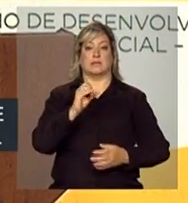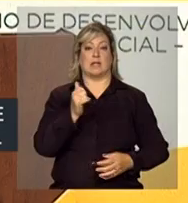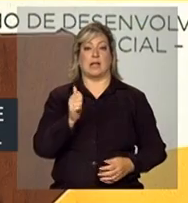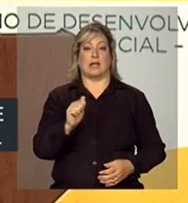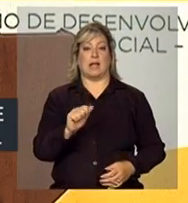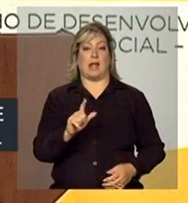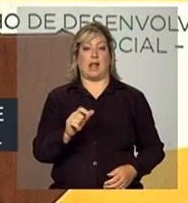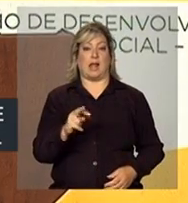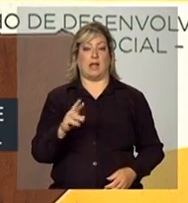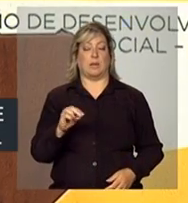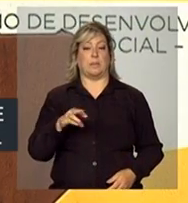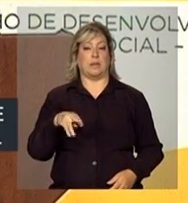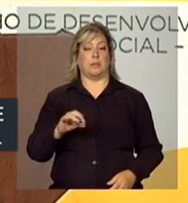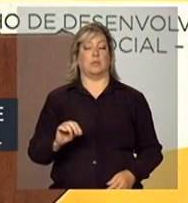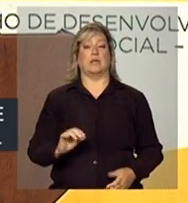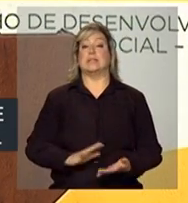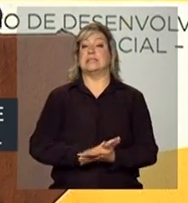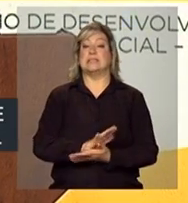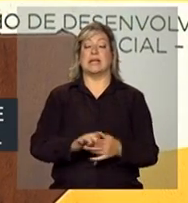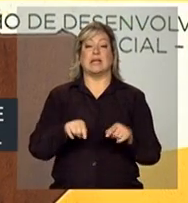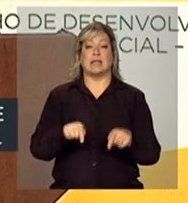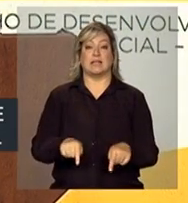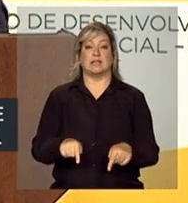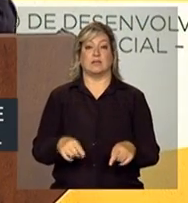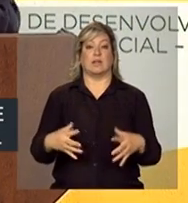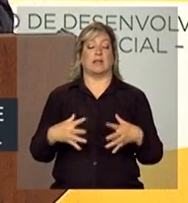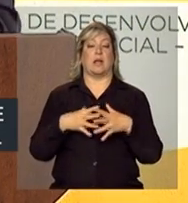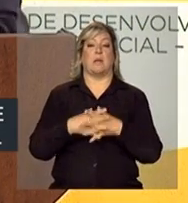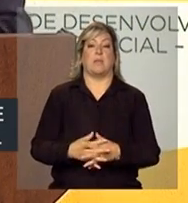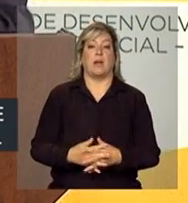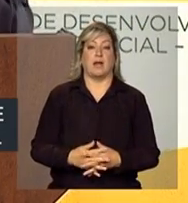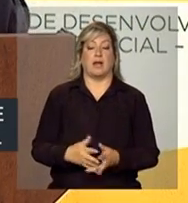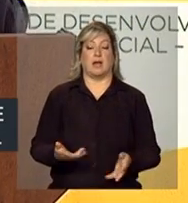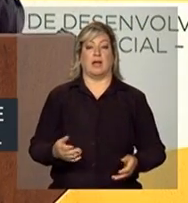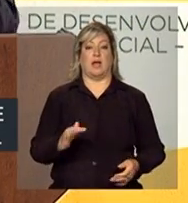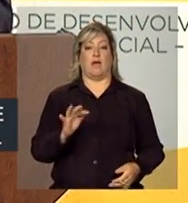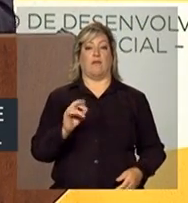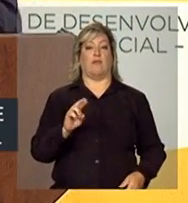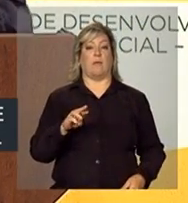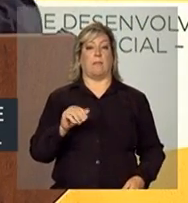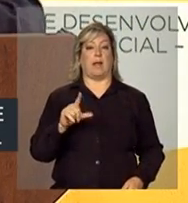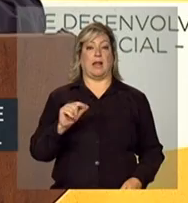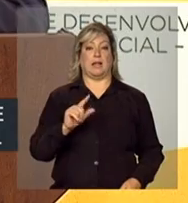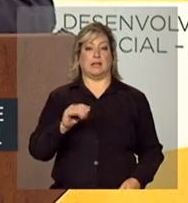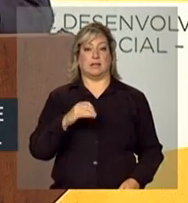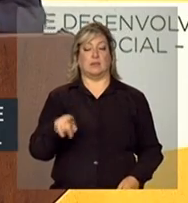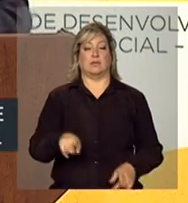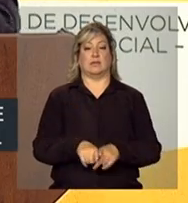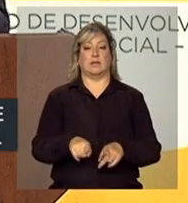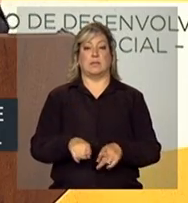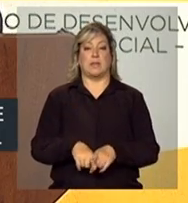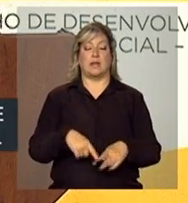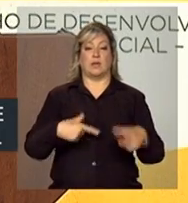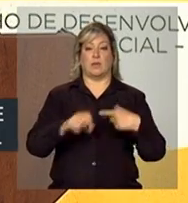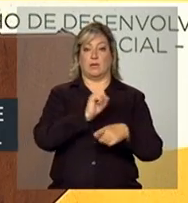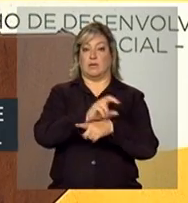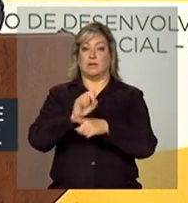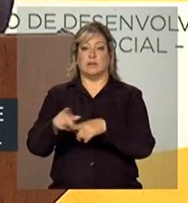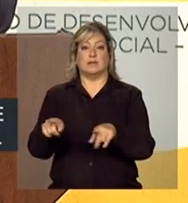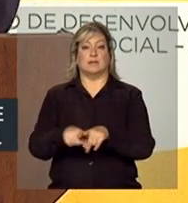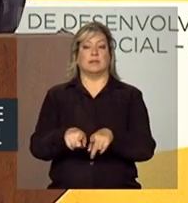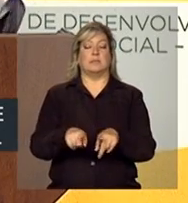isso agrida a formalização, agrida a possibilidade de oferta de emprego, agrida,